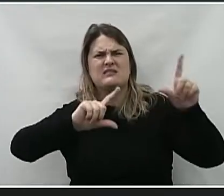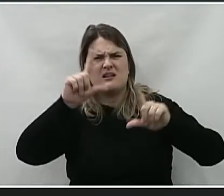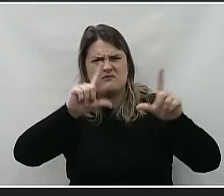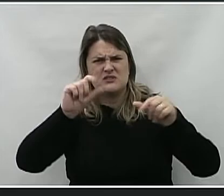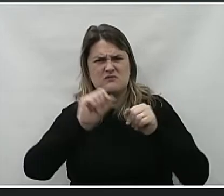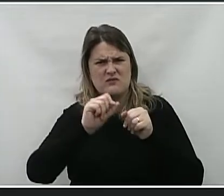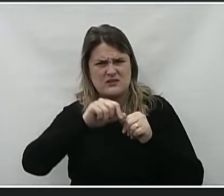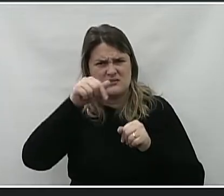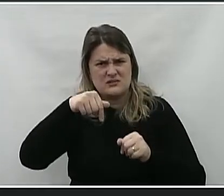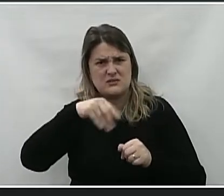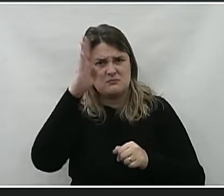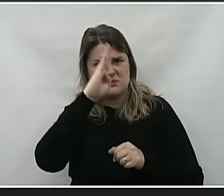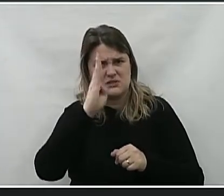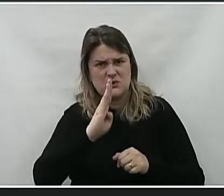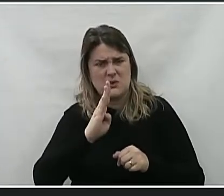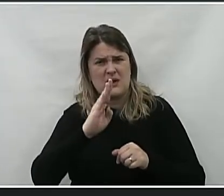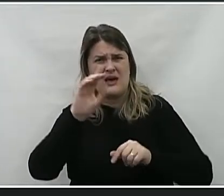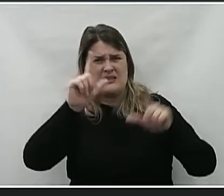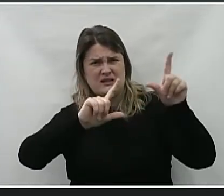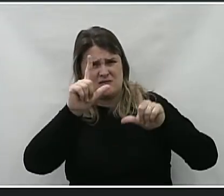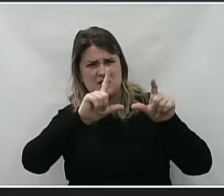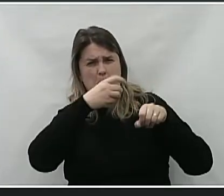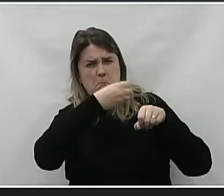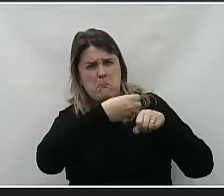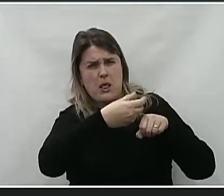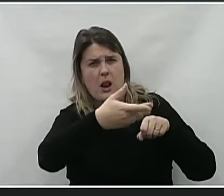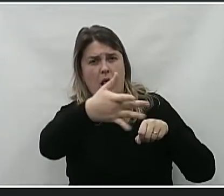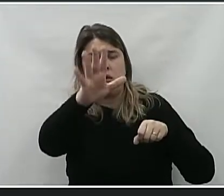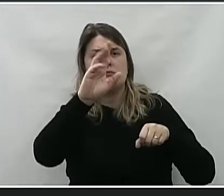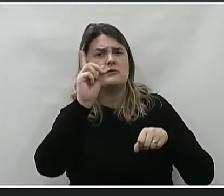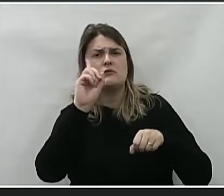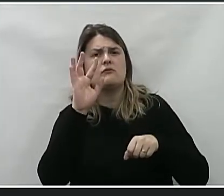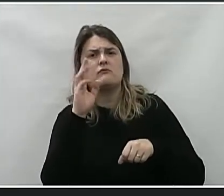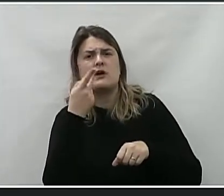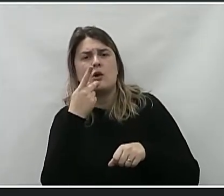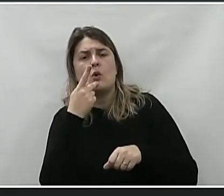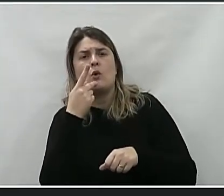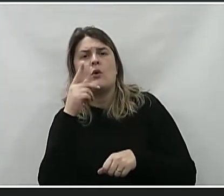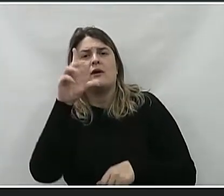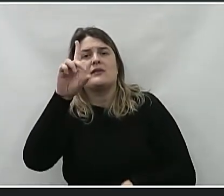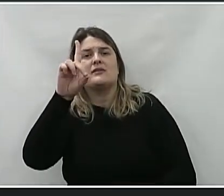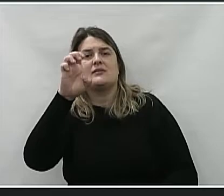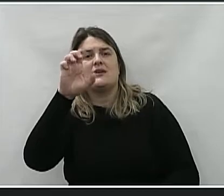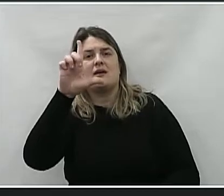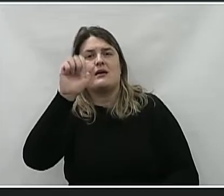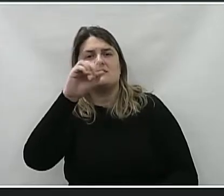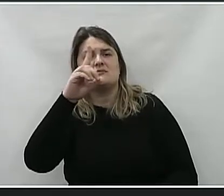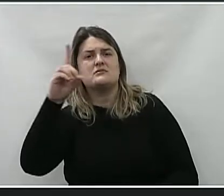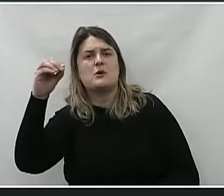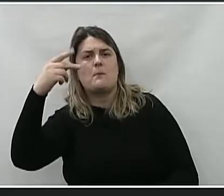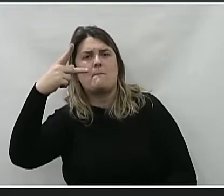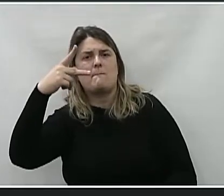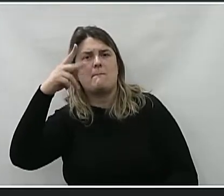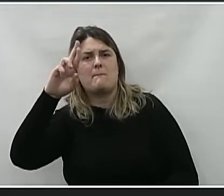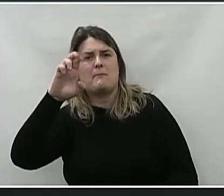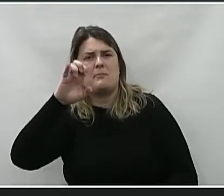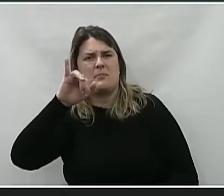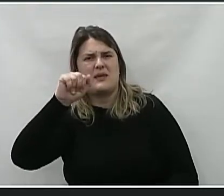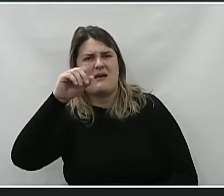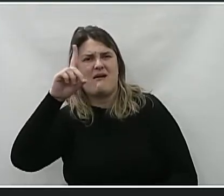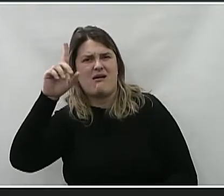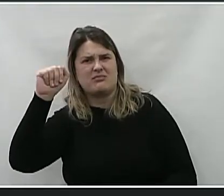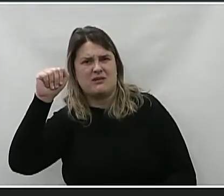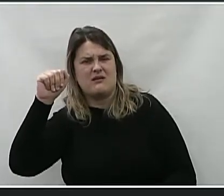fazendo no Brasil. A imprensa não deu uma linha sobre a delação premiada do Marcos Valério, acusando o